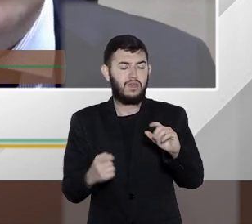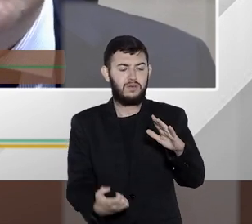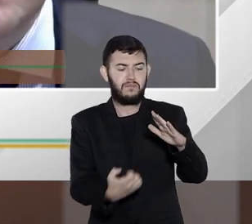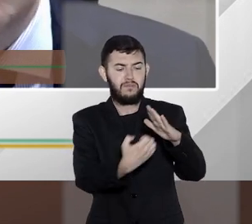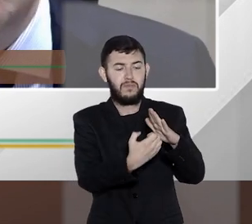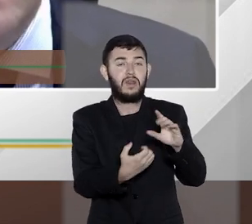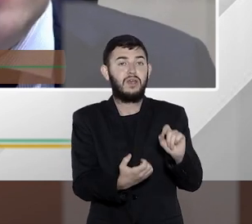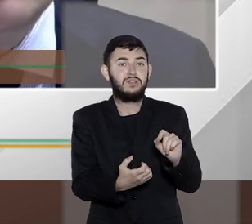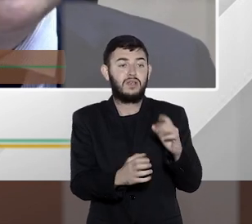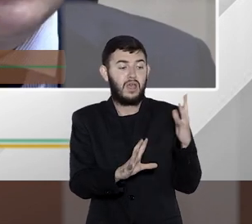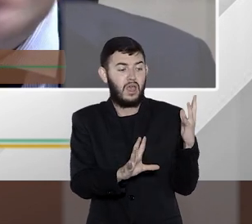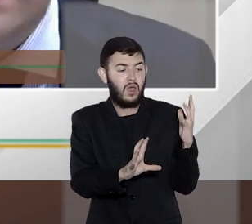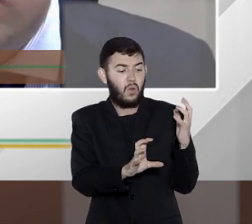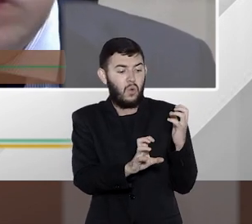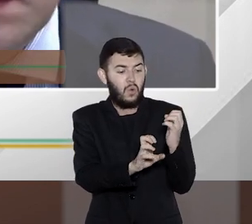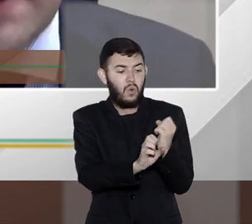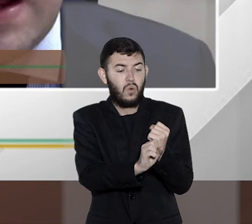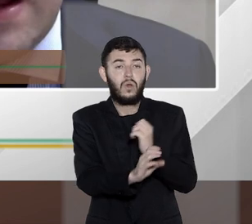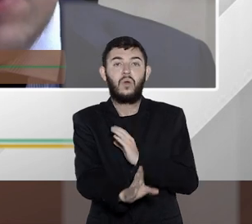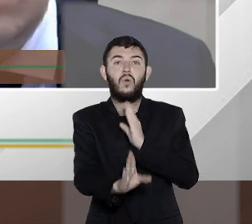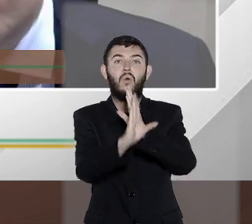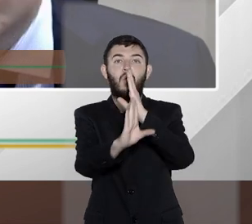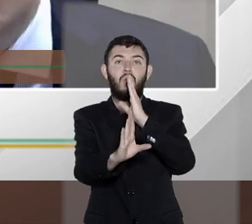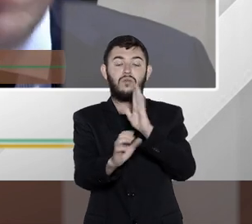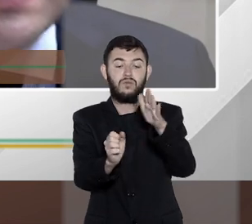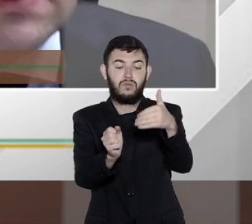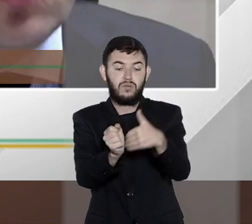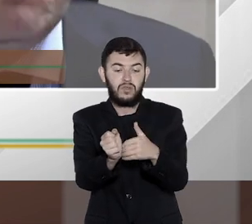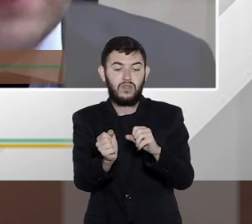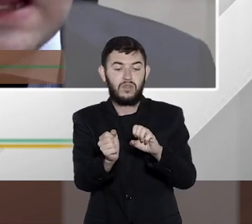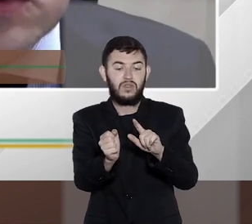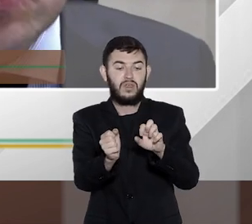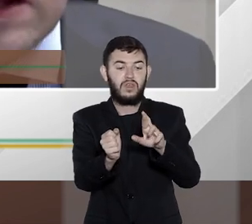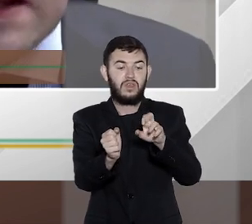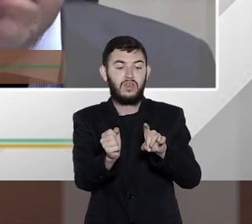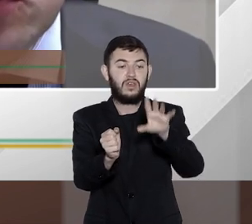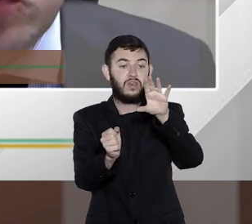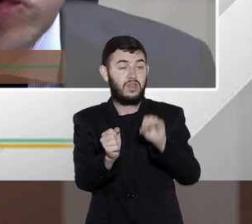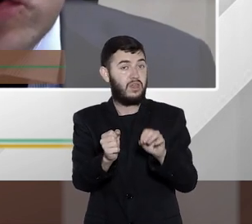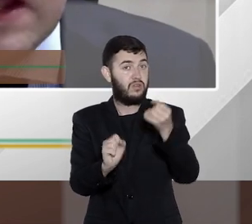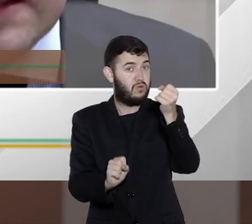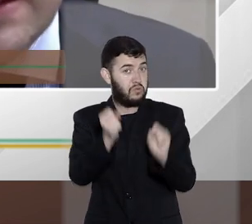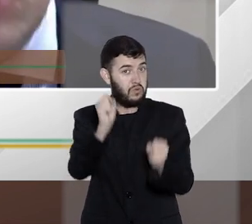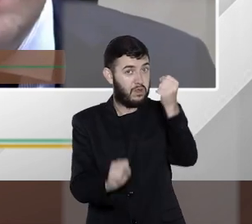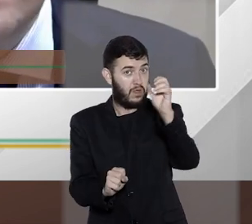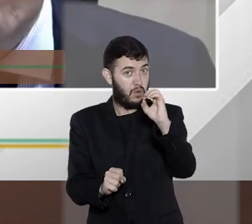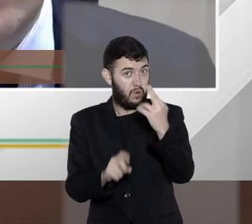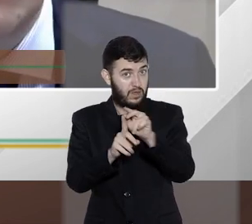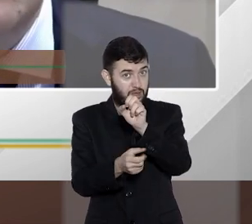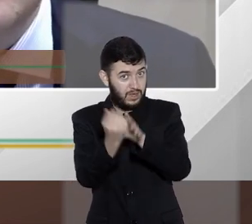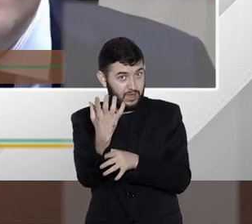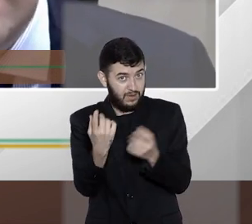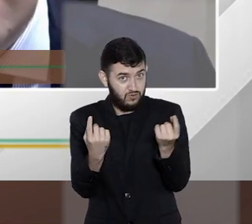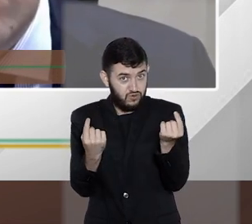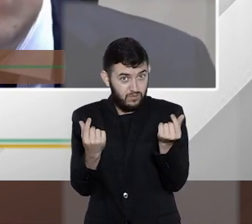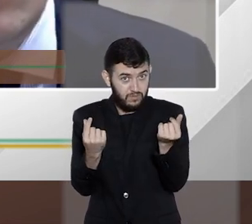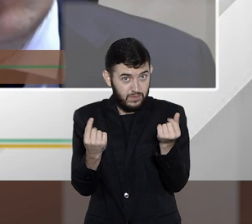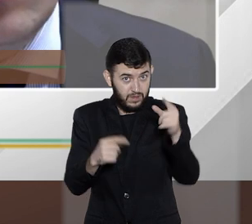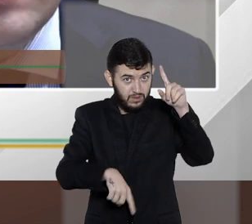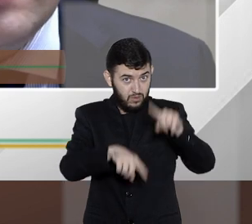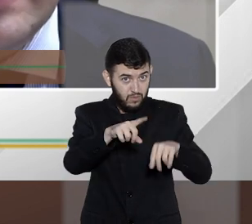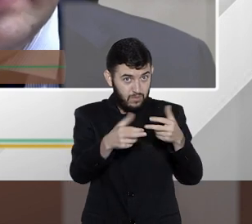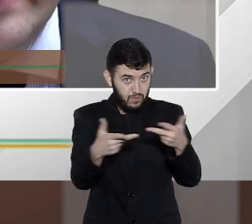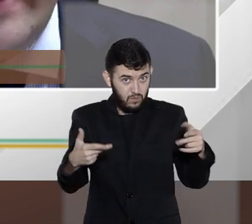ali pode ser identificado um segredo industrial, uma formação do preço daquele produto, que realmente pode ofender